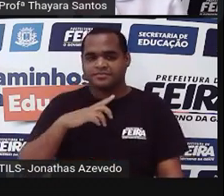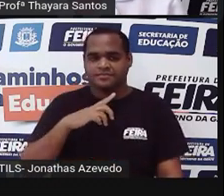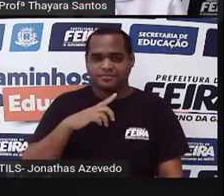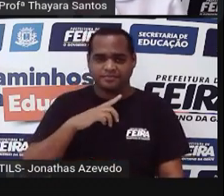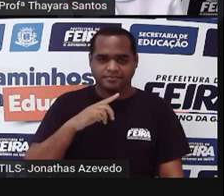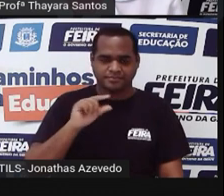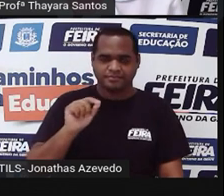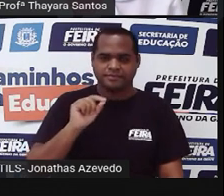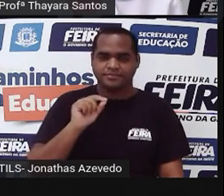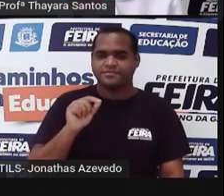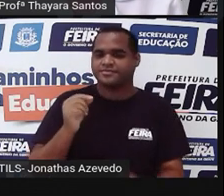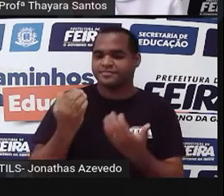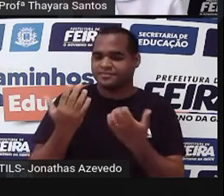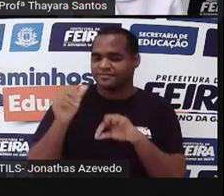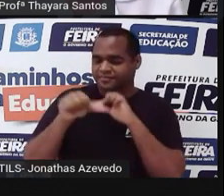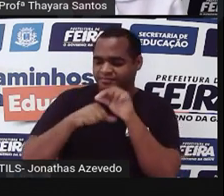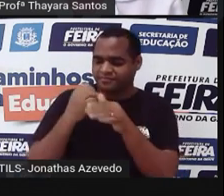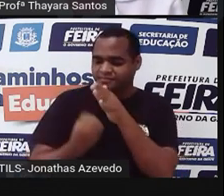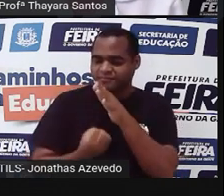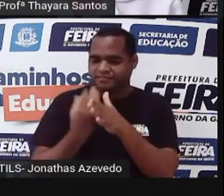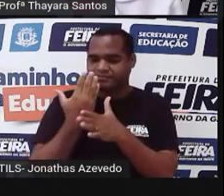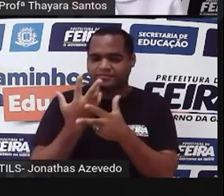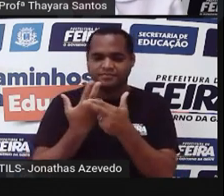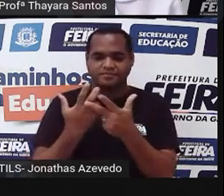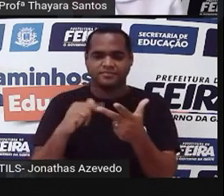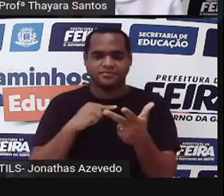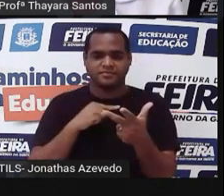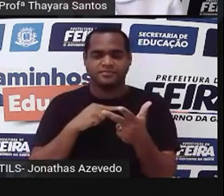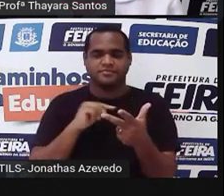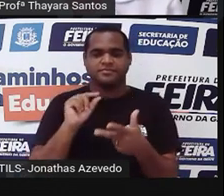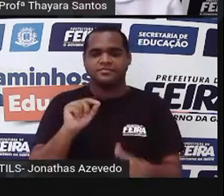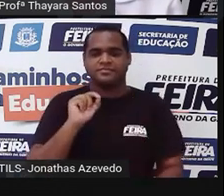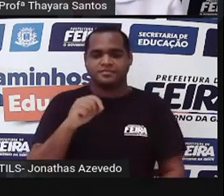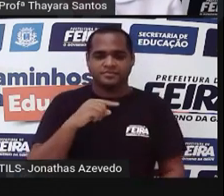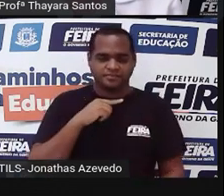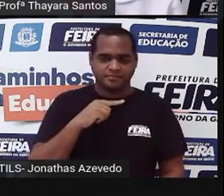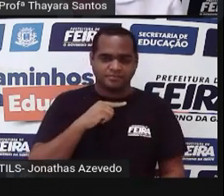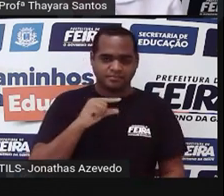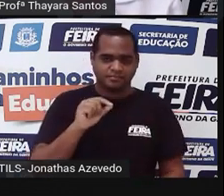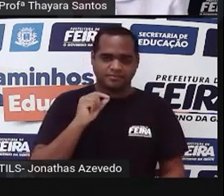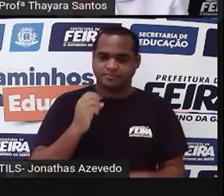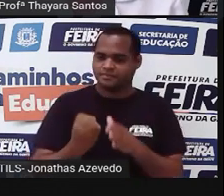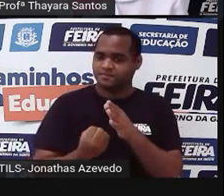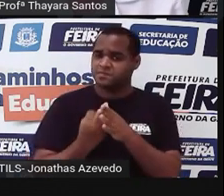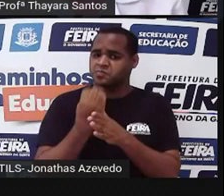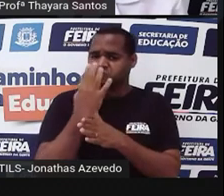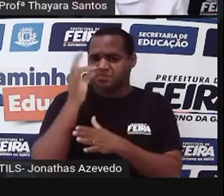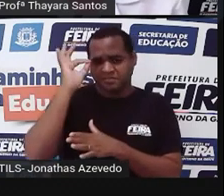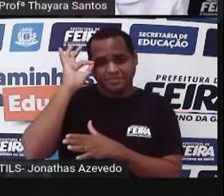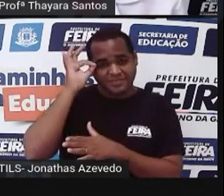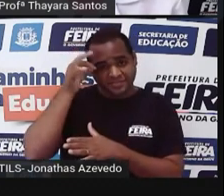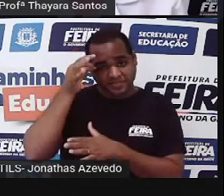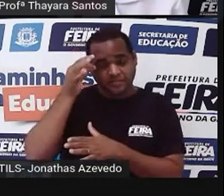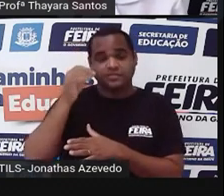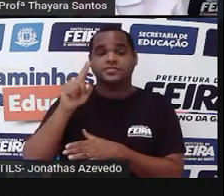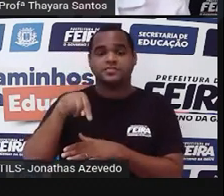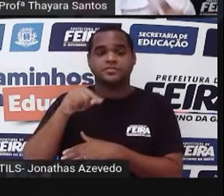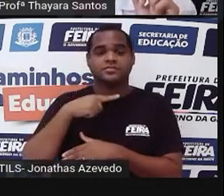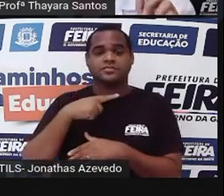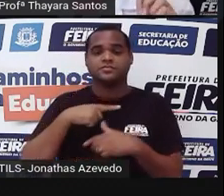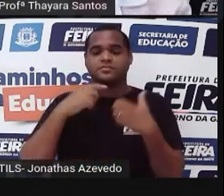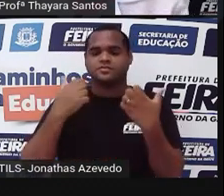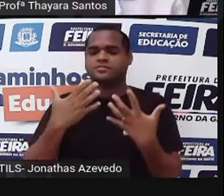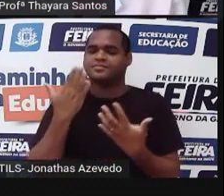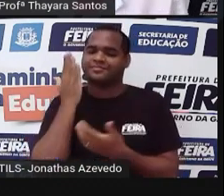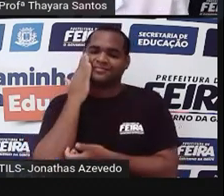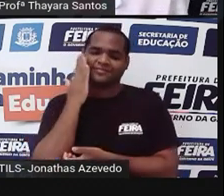esporófito jovem. Depois desse esporófito jovem, vai se transformar numa planta adulta. E essa planta adulta aqui, vocês